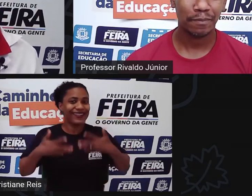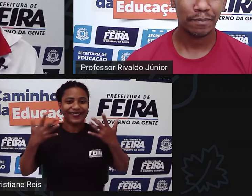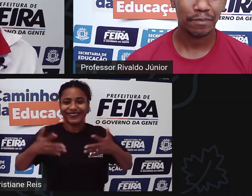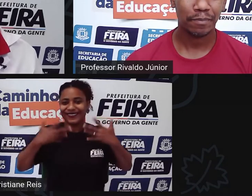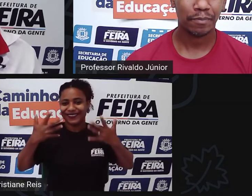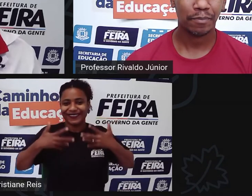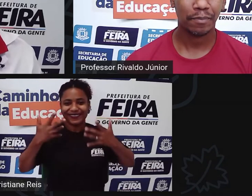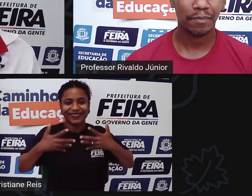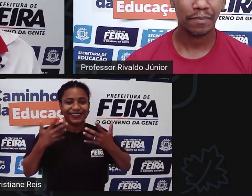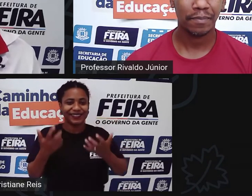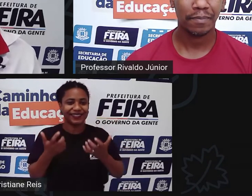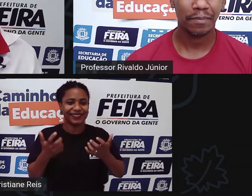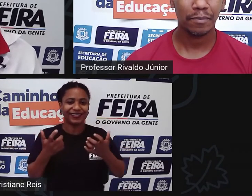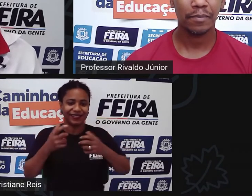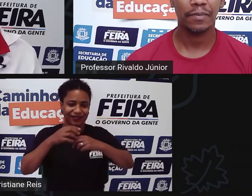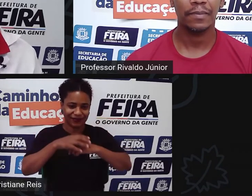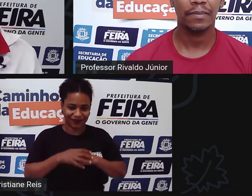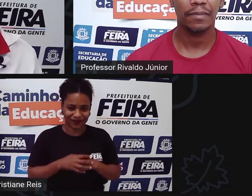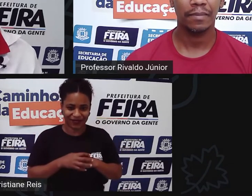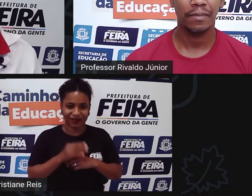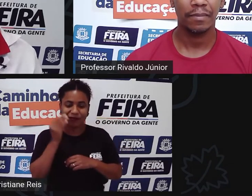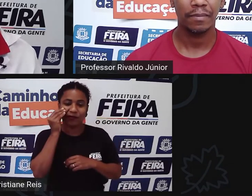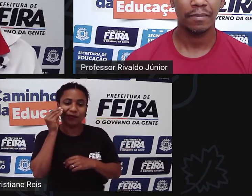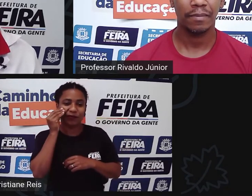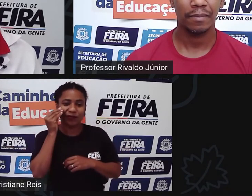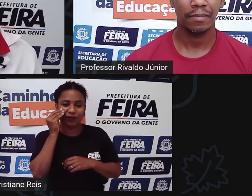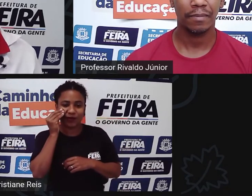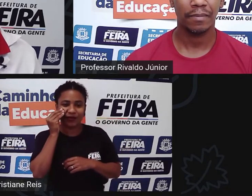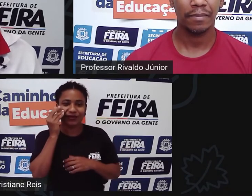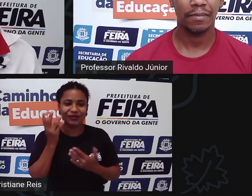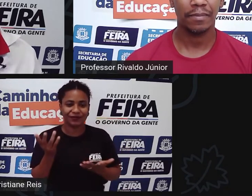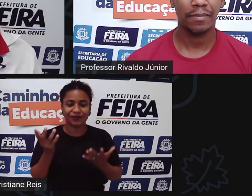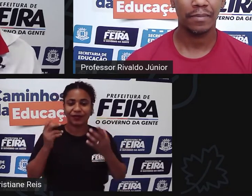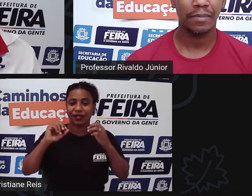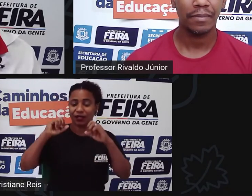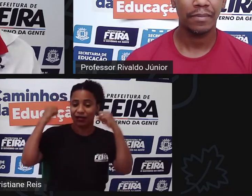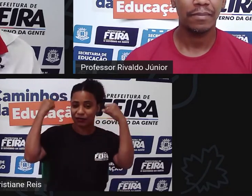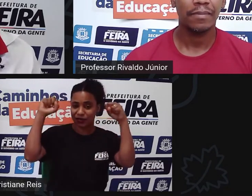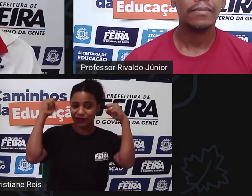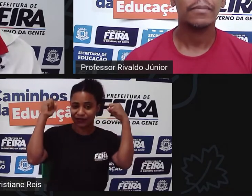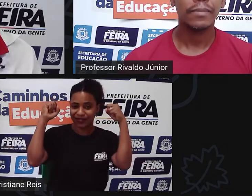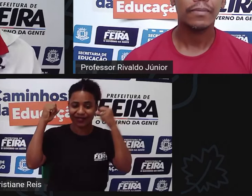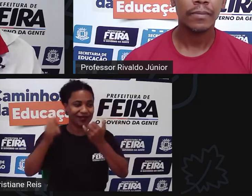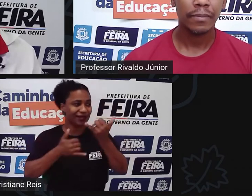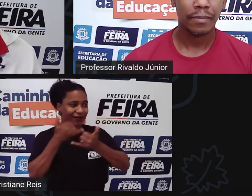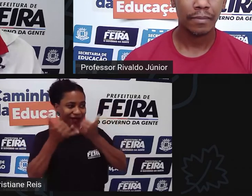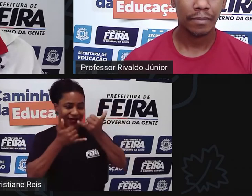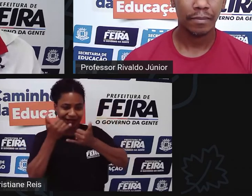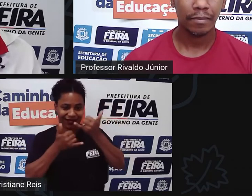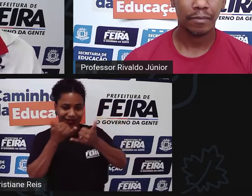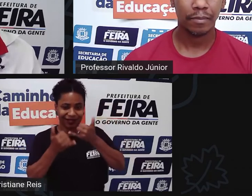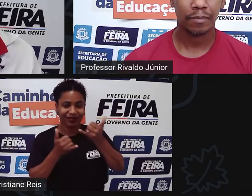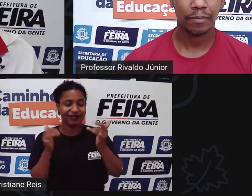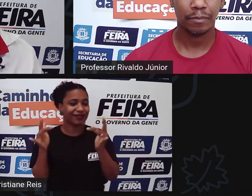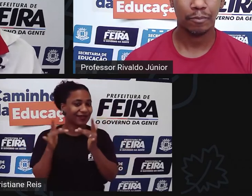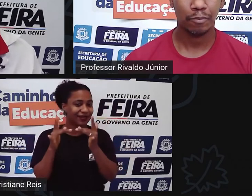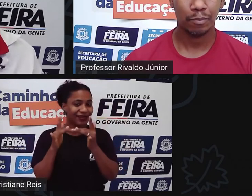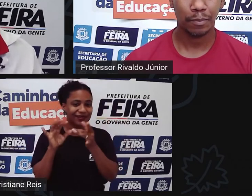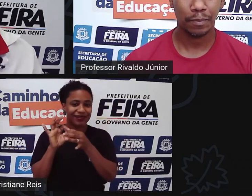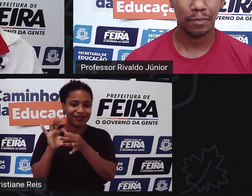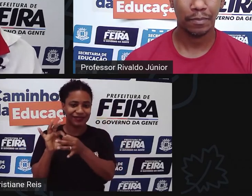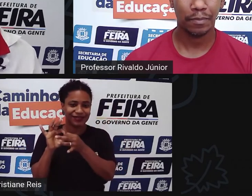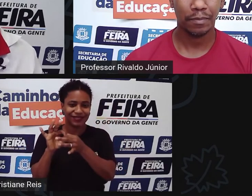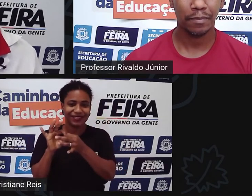associação entre a educação física e a recriação é interessante nunca tinha